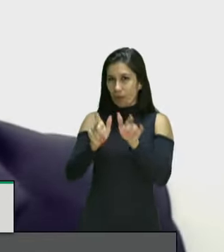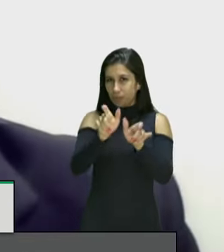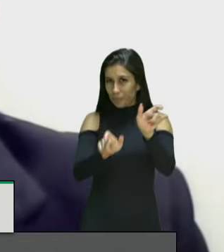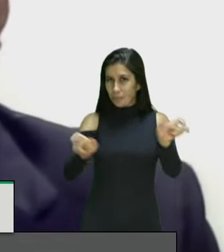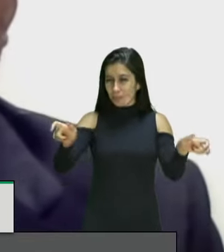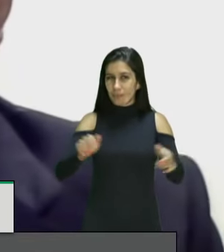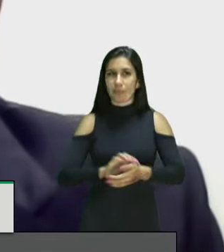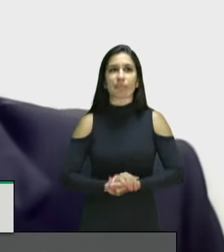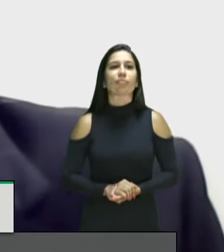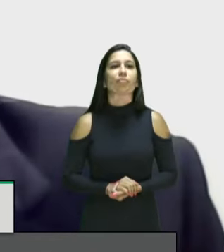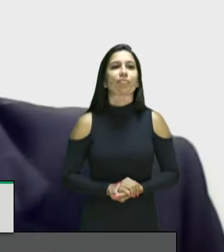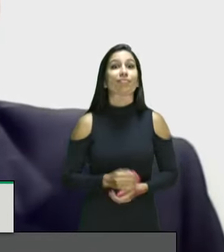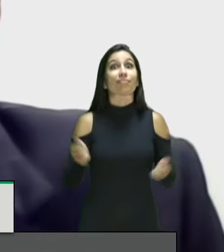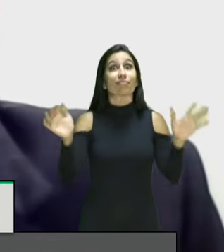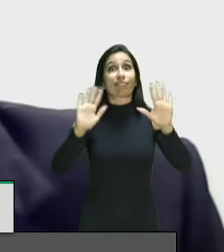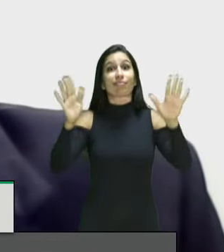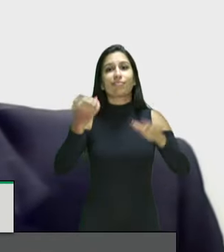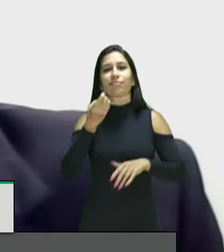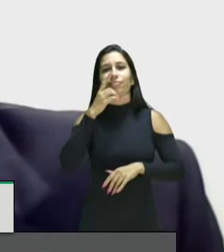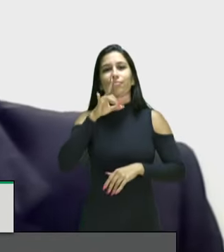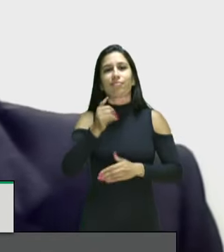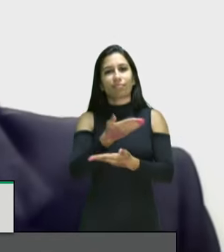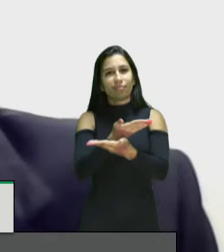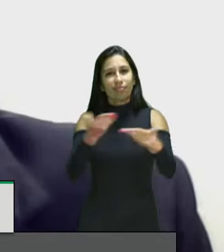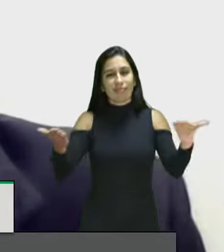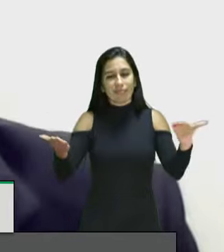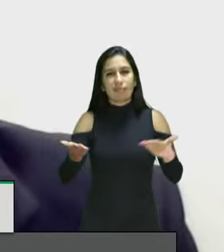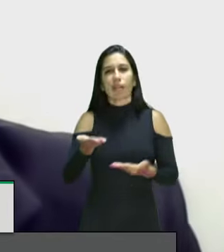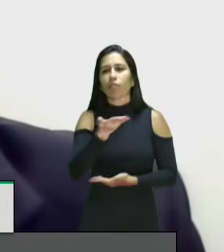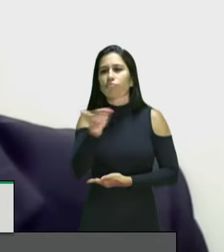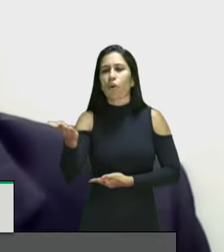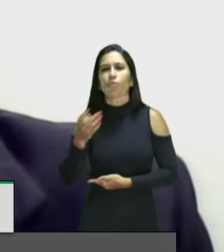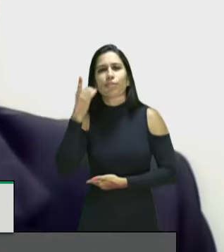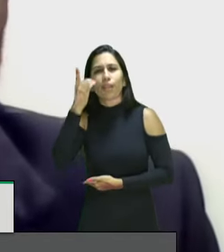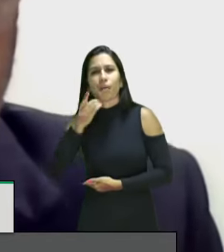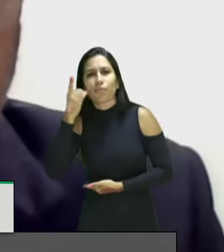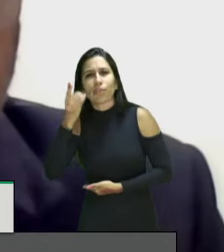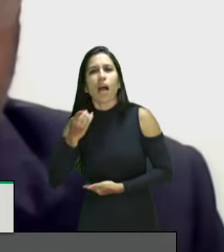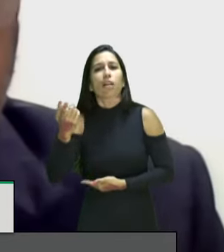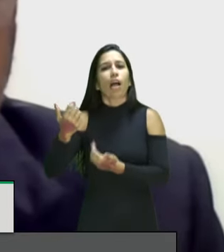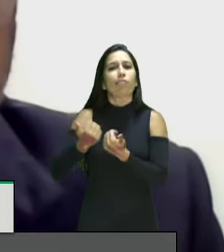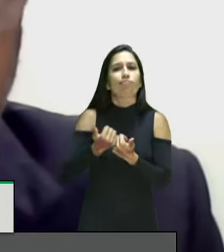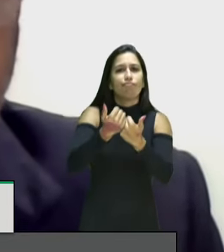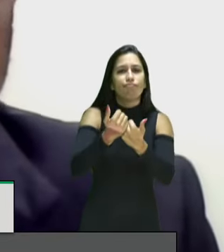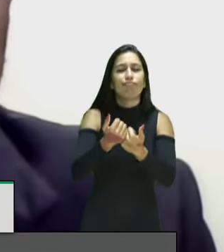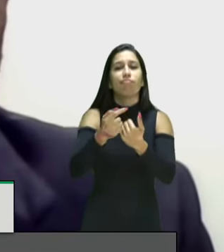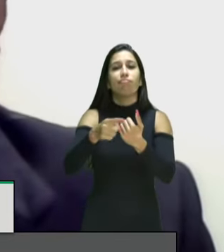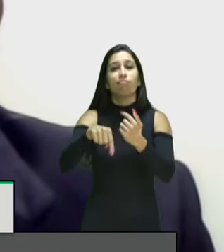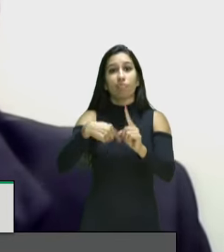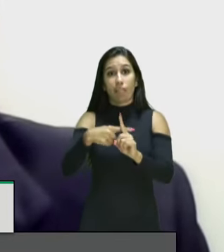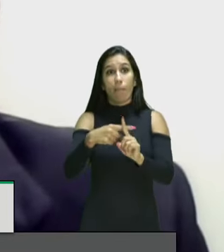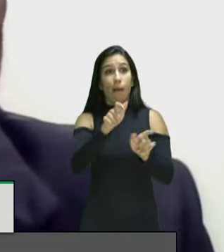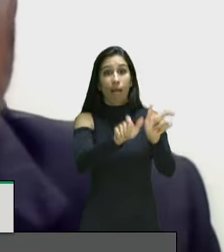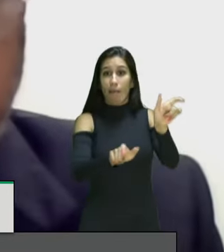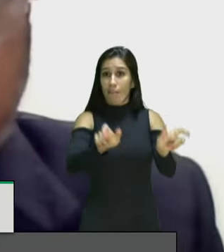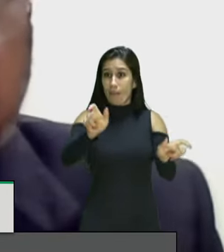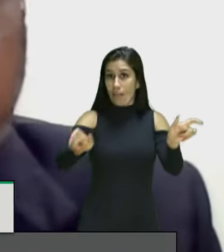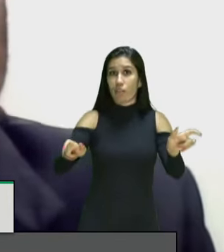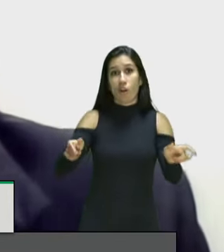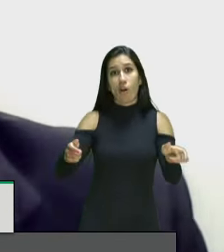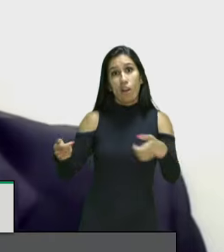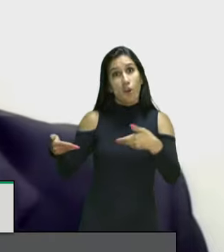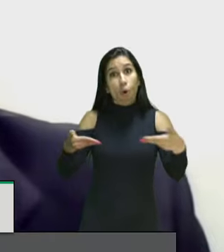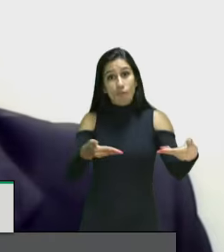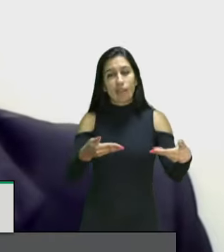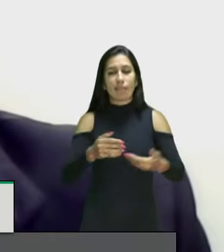Cumprimento a todos os excelentíssimos deputados, assessores e representantes da sociedade civil participantes desse evento.